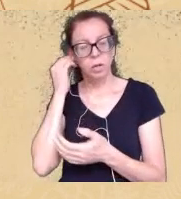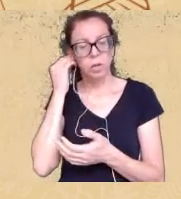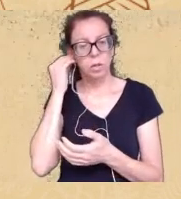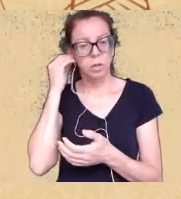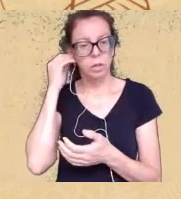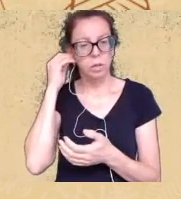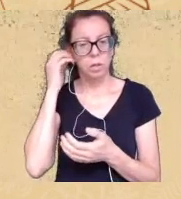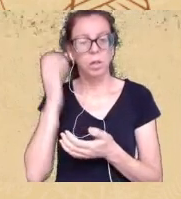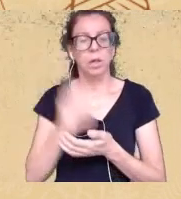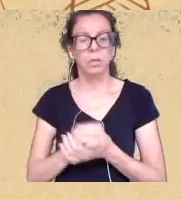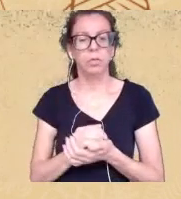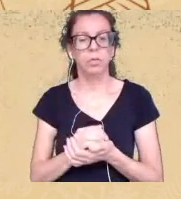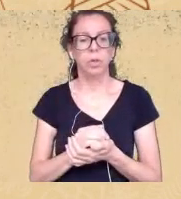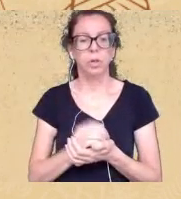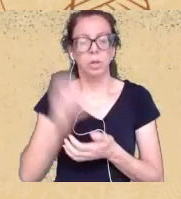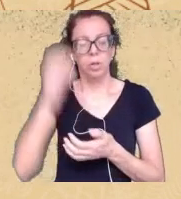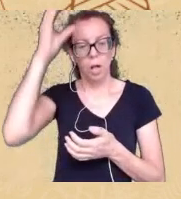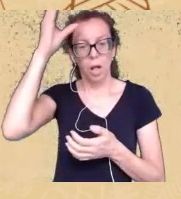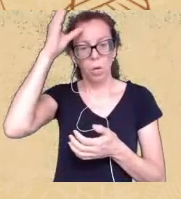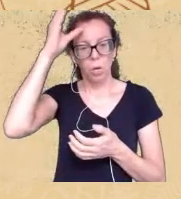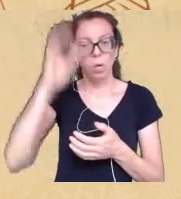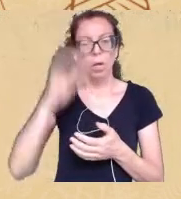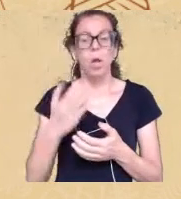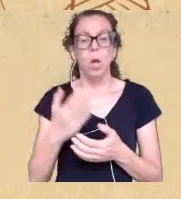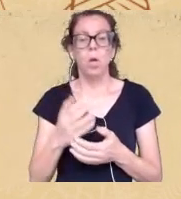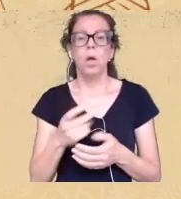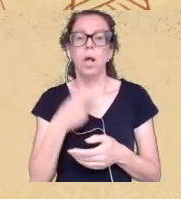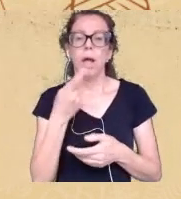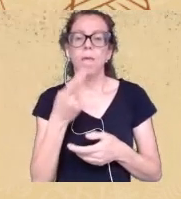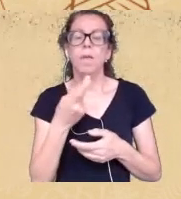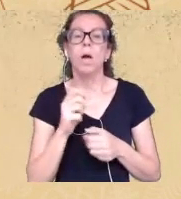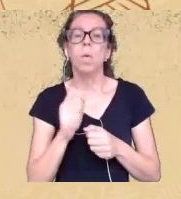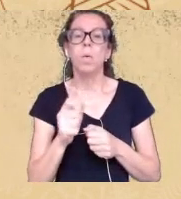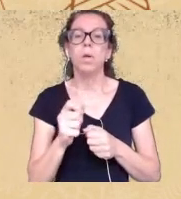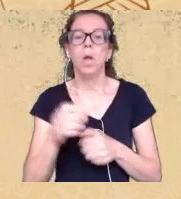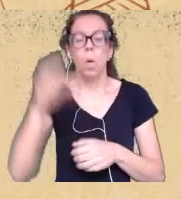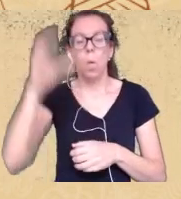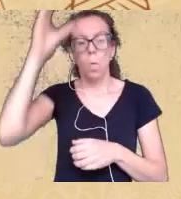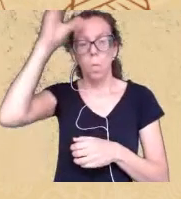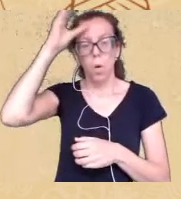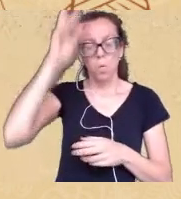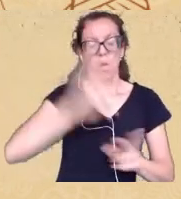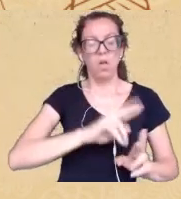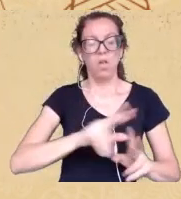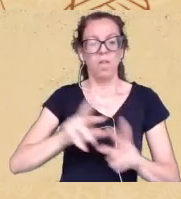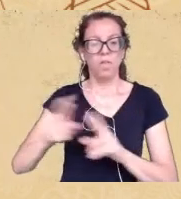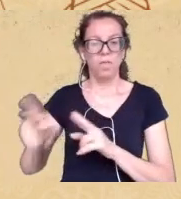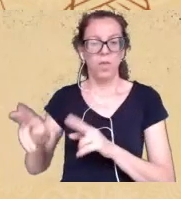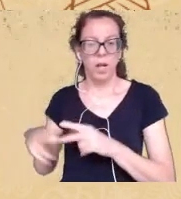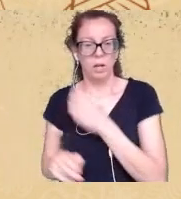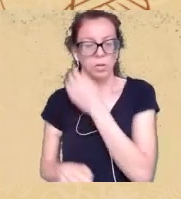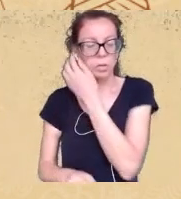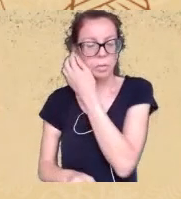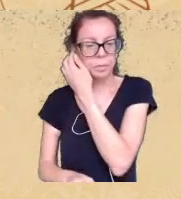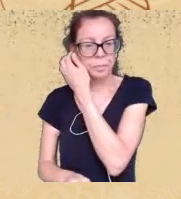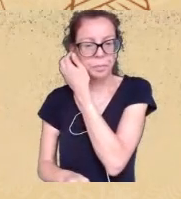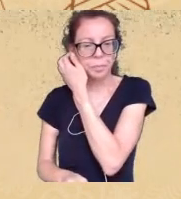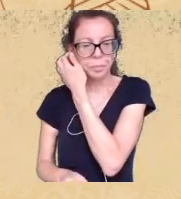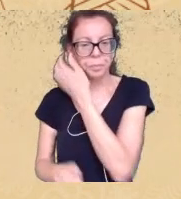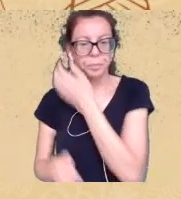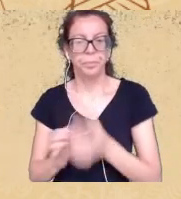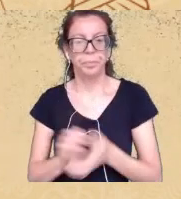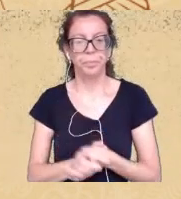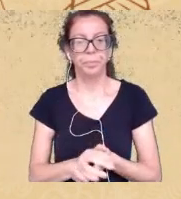você que os terreiros são uma contracultura e eu vou te dizer em três palavras porque são porque a relação do